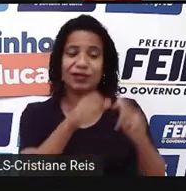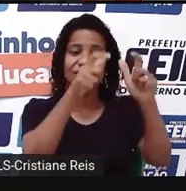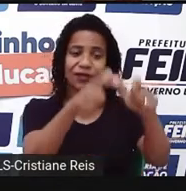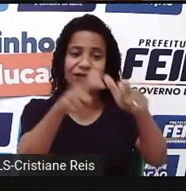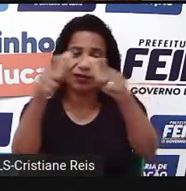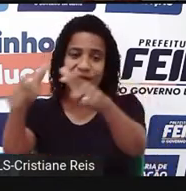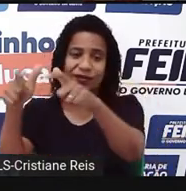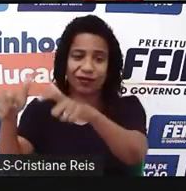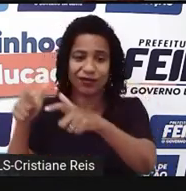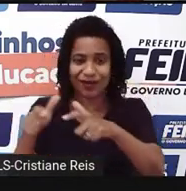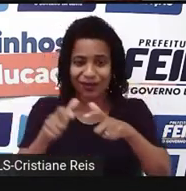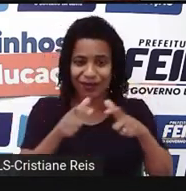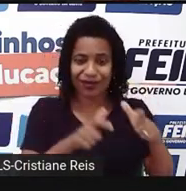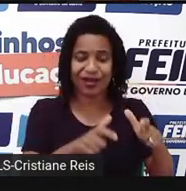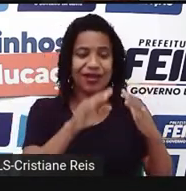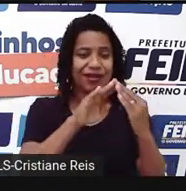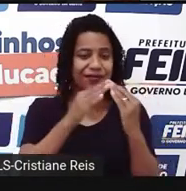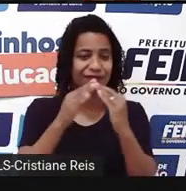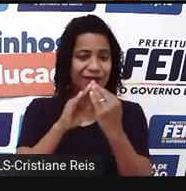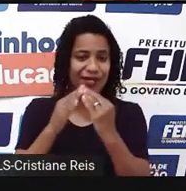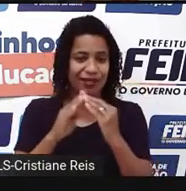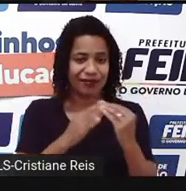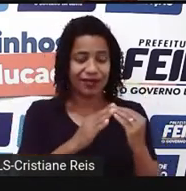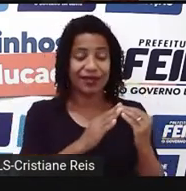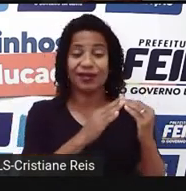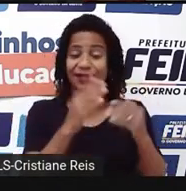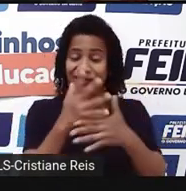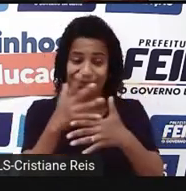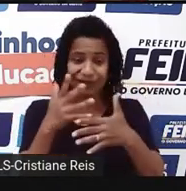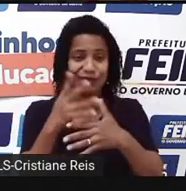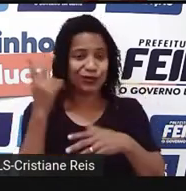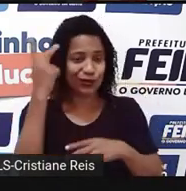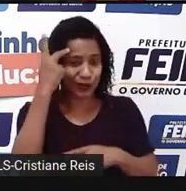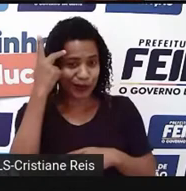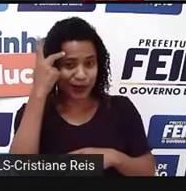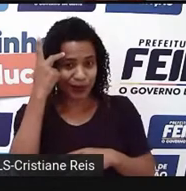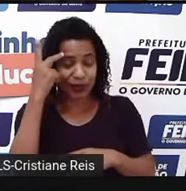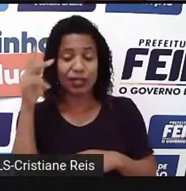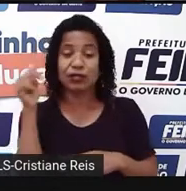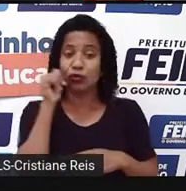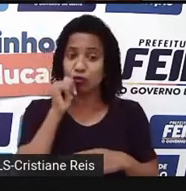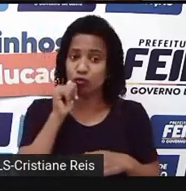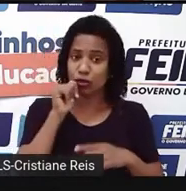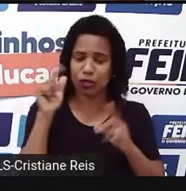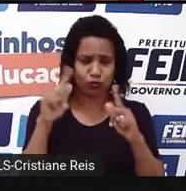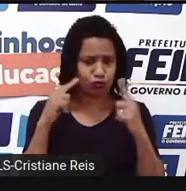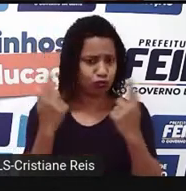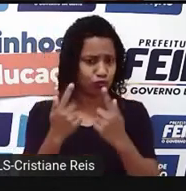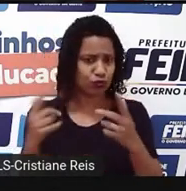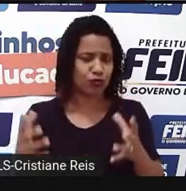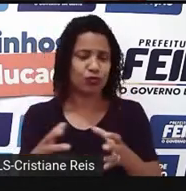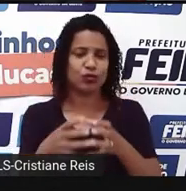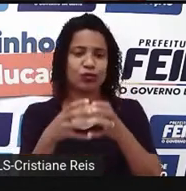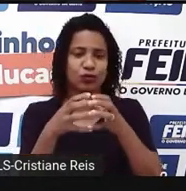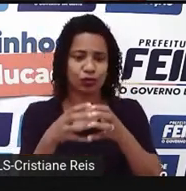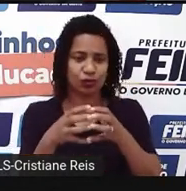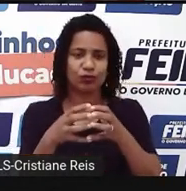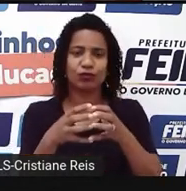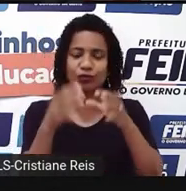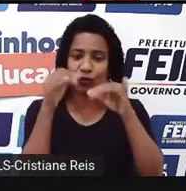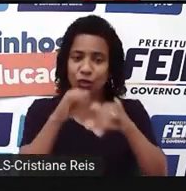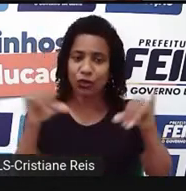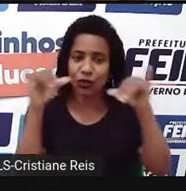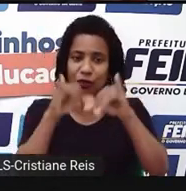regiões periféricas da cidade de São Paulo e elas produzem, disseminam conteúdo sobre temas